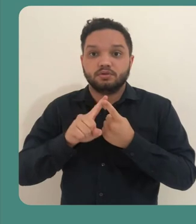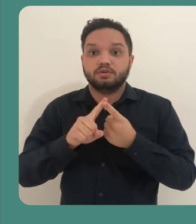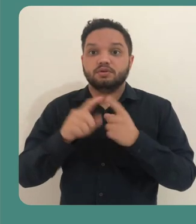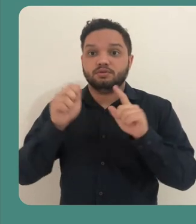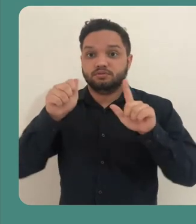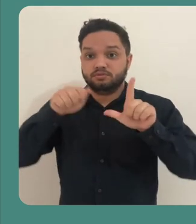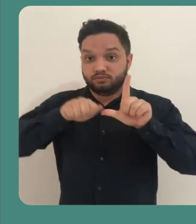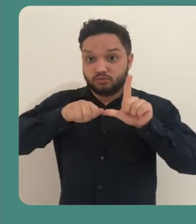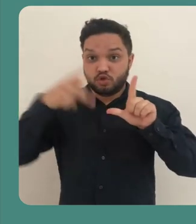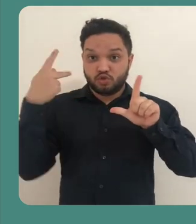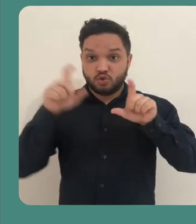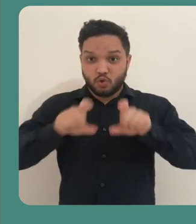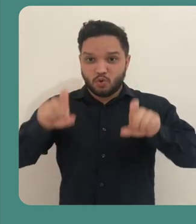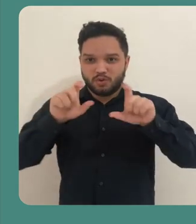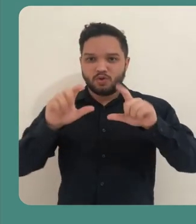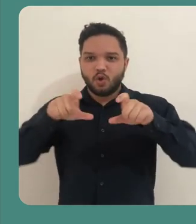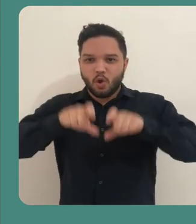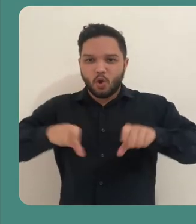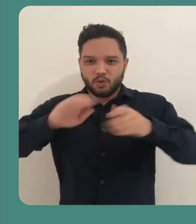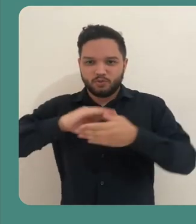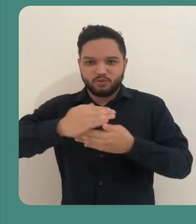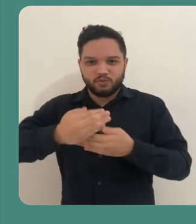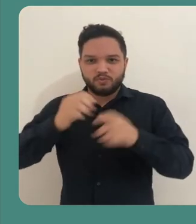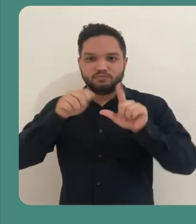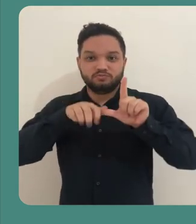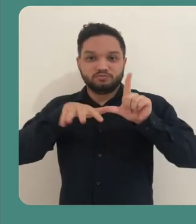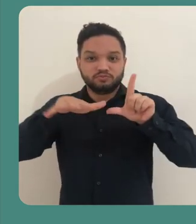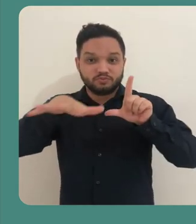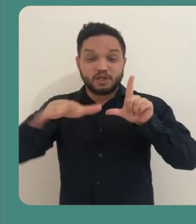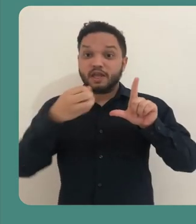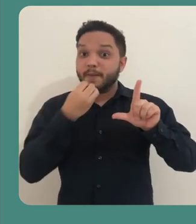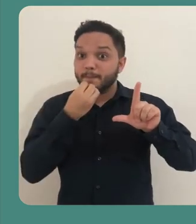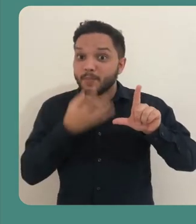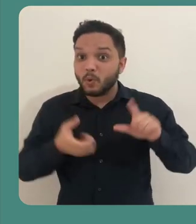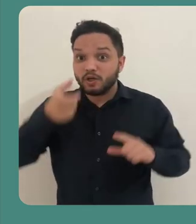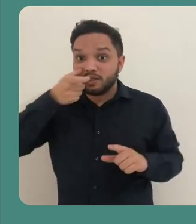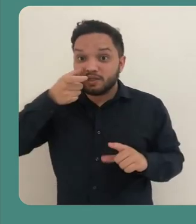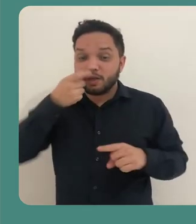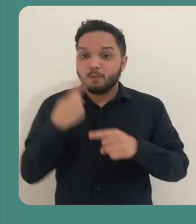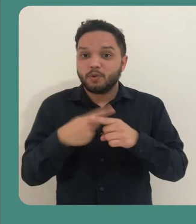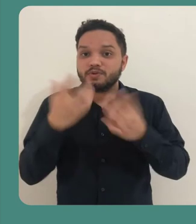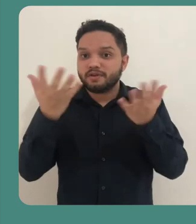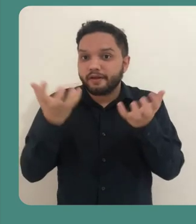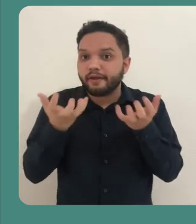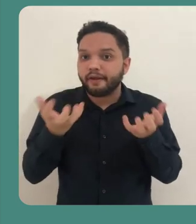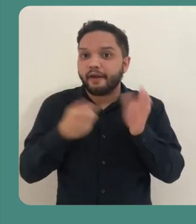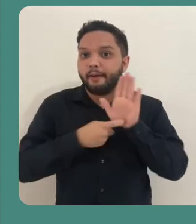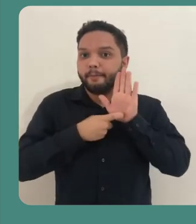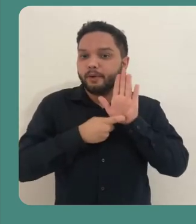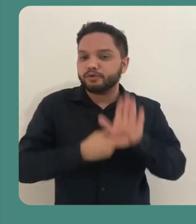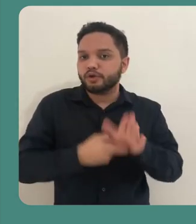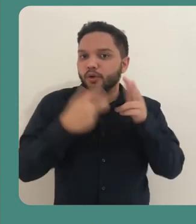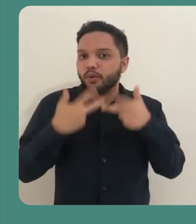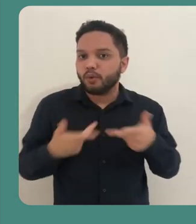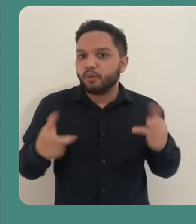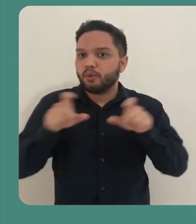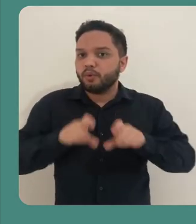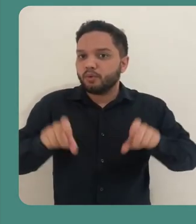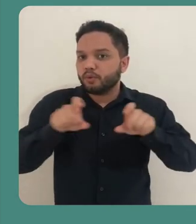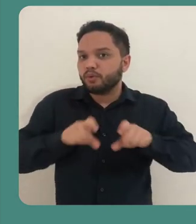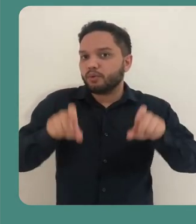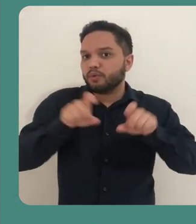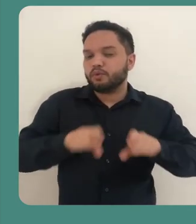Você pode também compartilhar a sua tela. Esse recurso é muito interessante, importante quando você quer compartilhar um